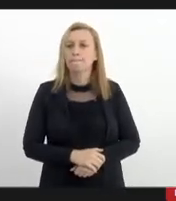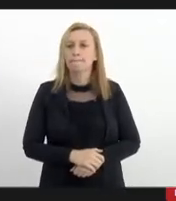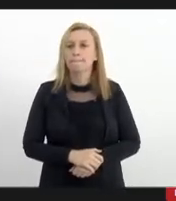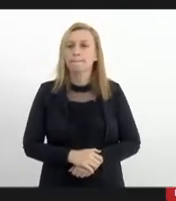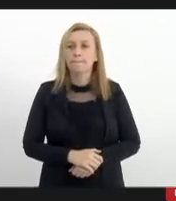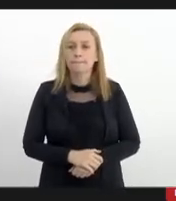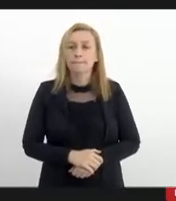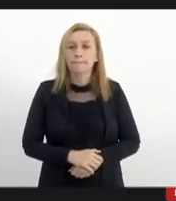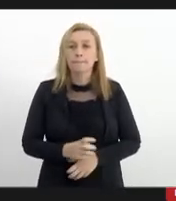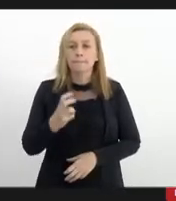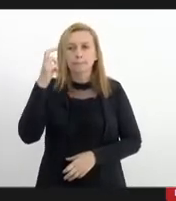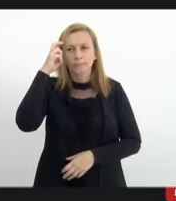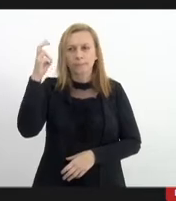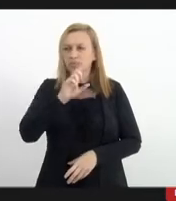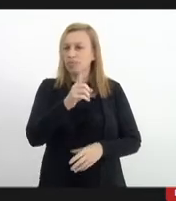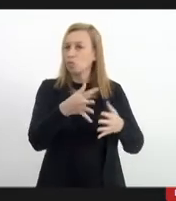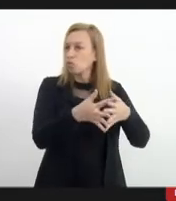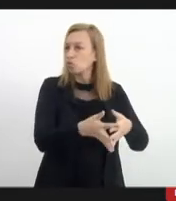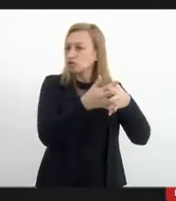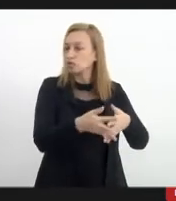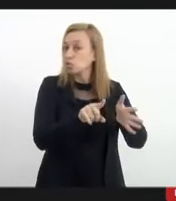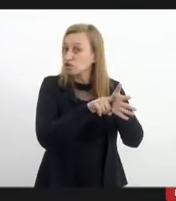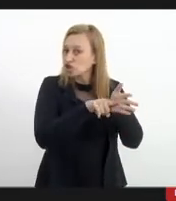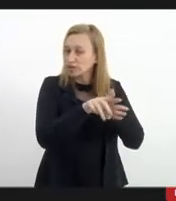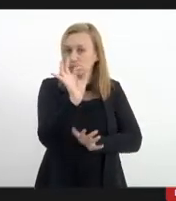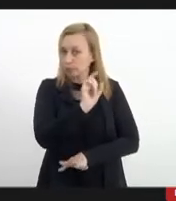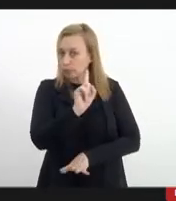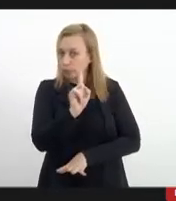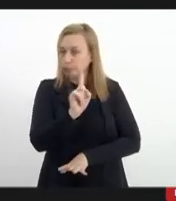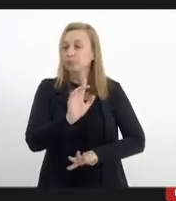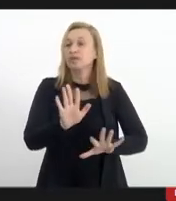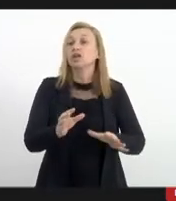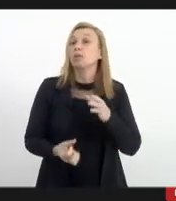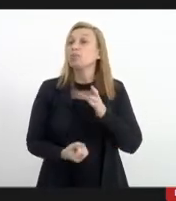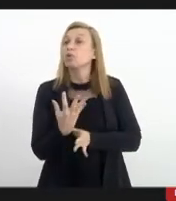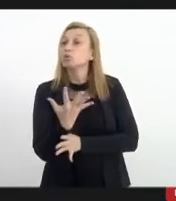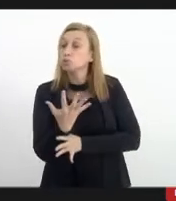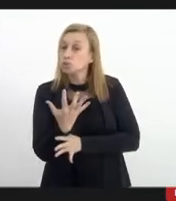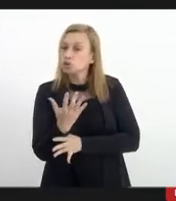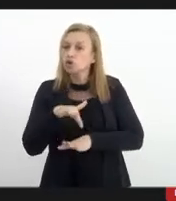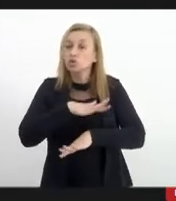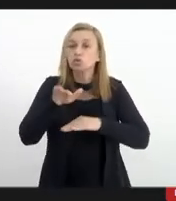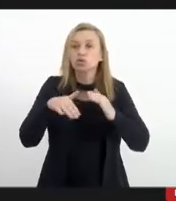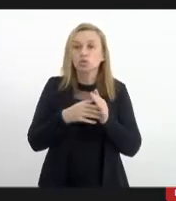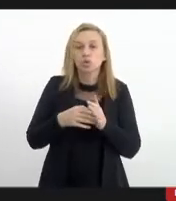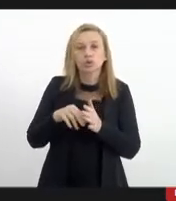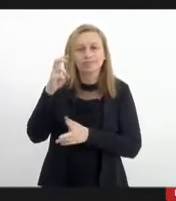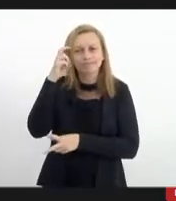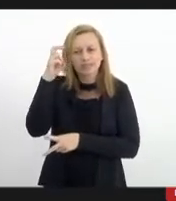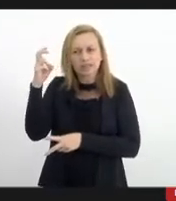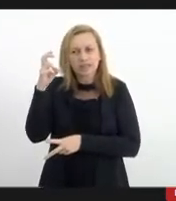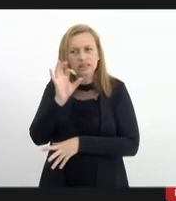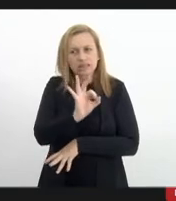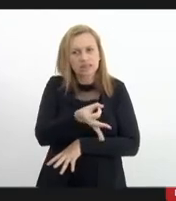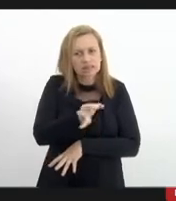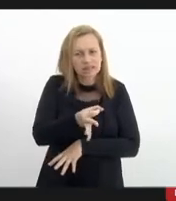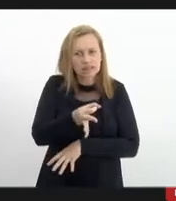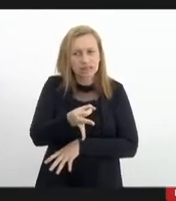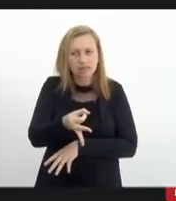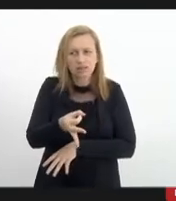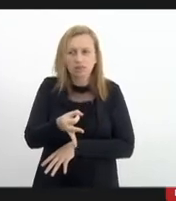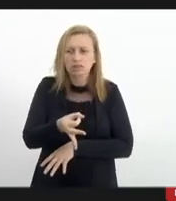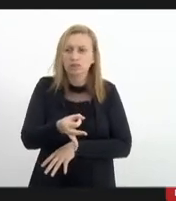e inteligência não se confunde com investigação. Então, assim, a gente produz toda a inteligência disponível para uma